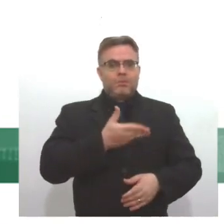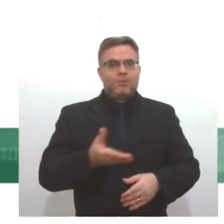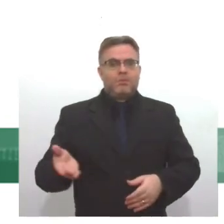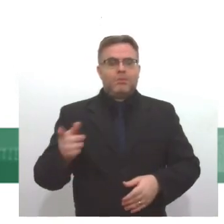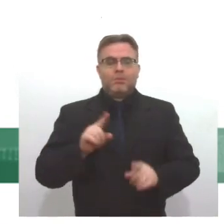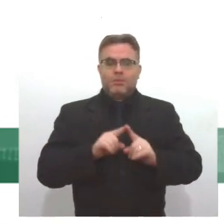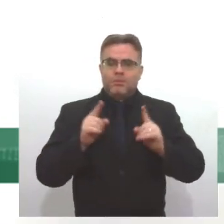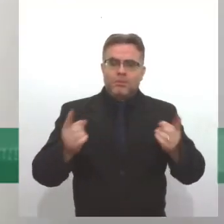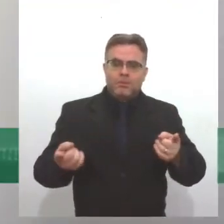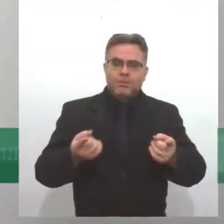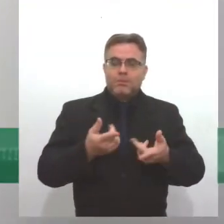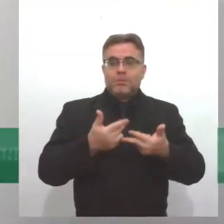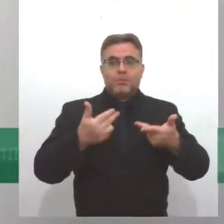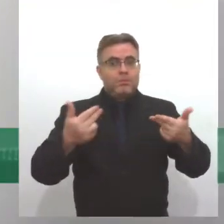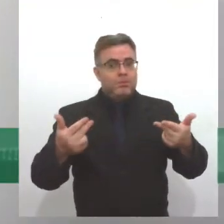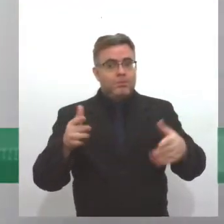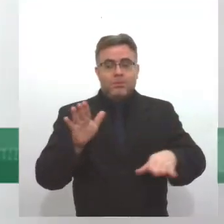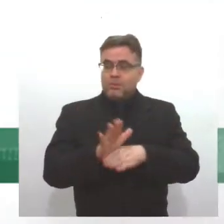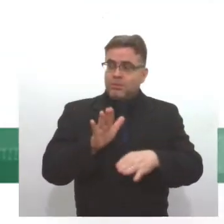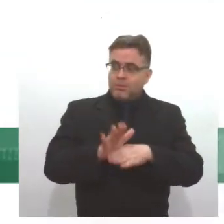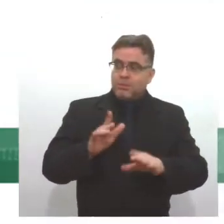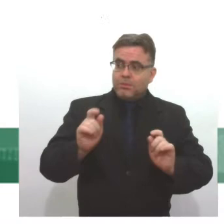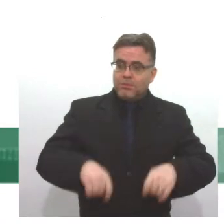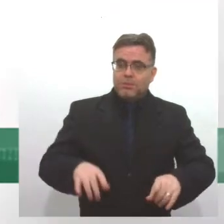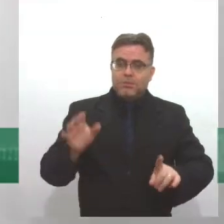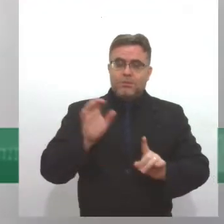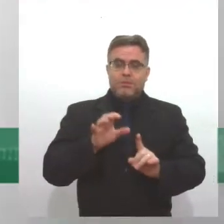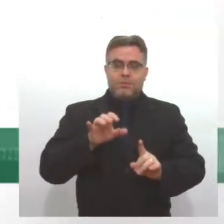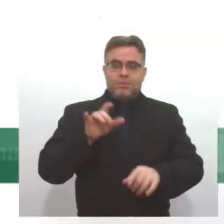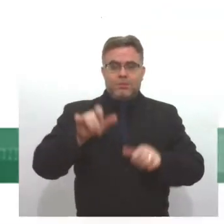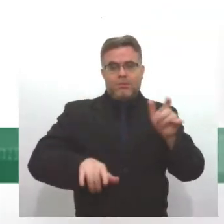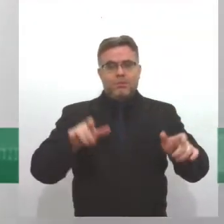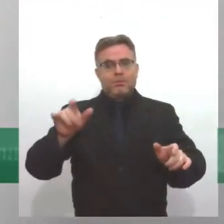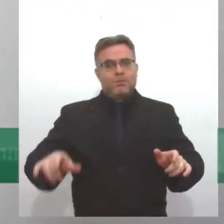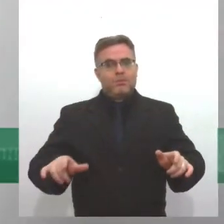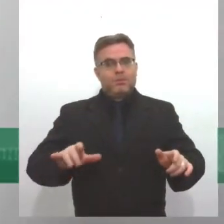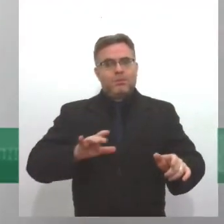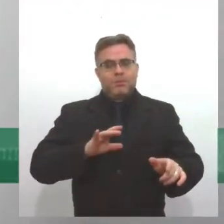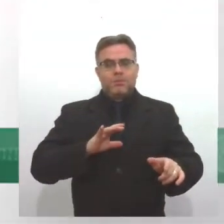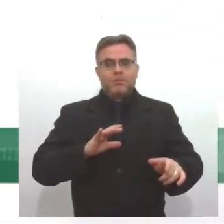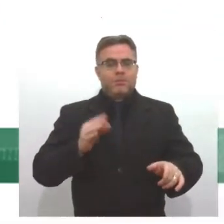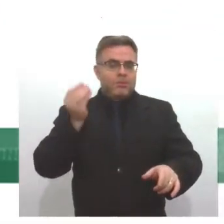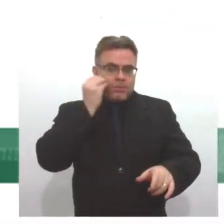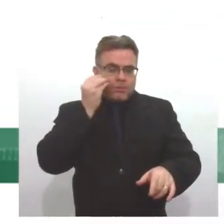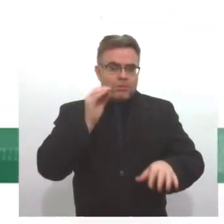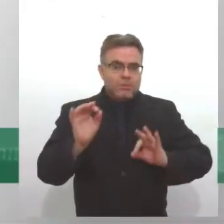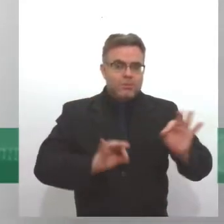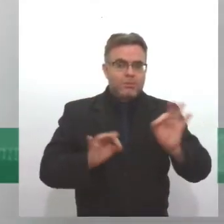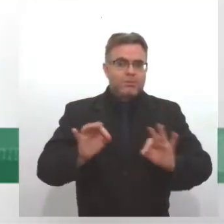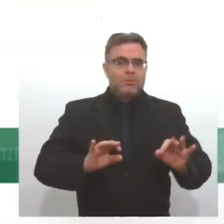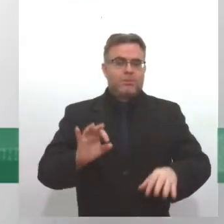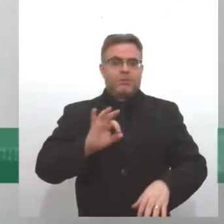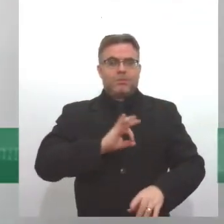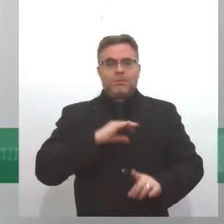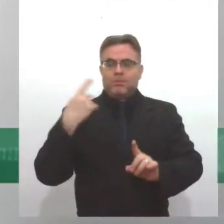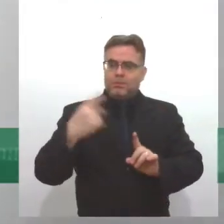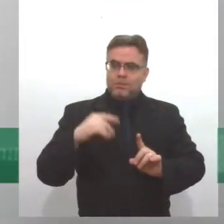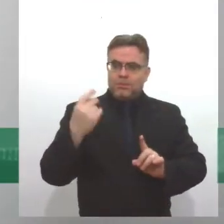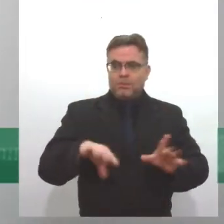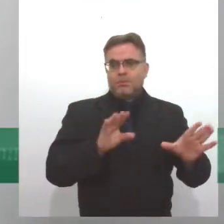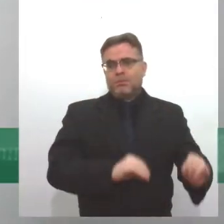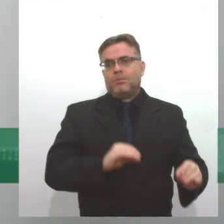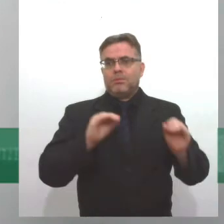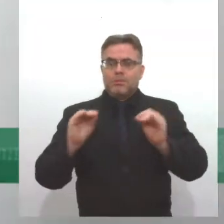teve muitas coisas que contribuíram com isso. Às vezes os ciganos se arranchavam no local, tentavam se arranchar, a polícia baixava o cacete e saía do